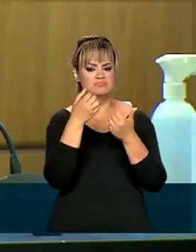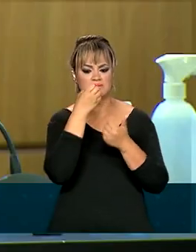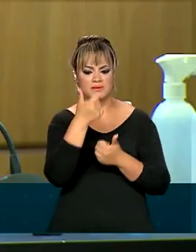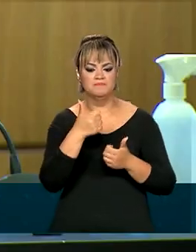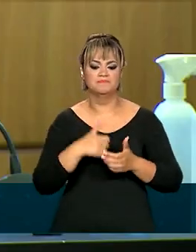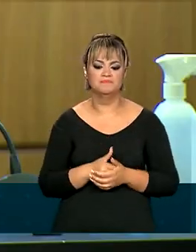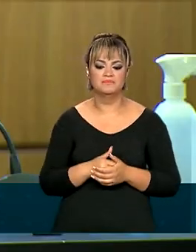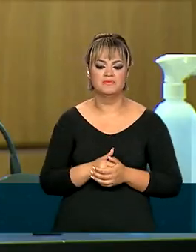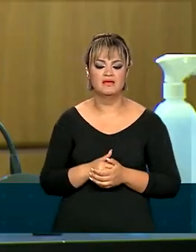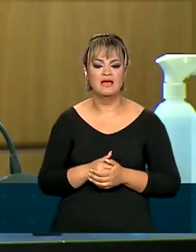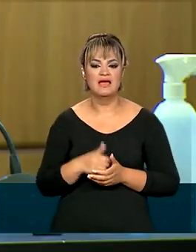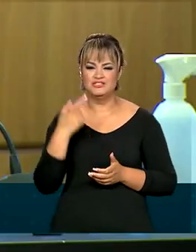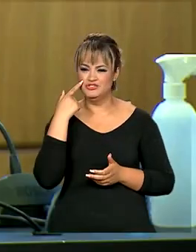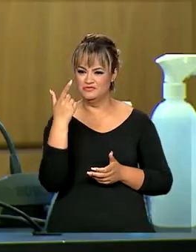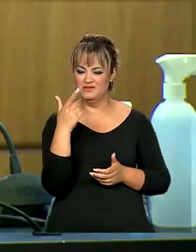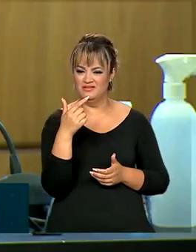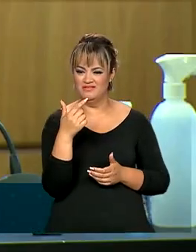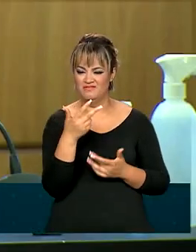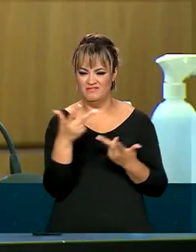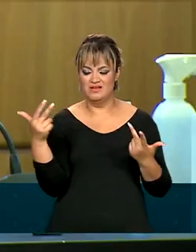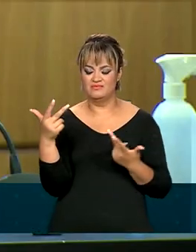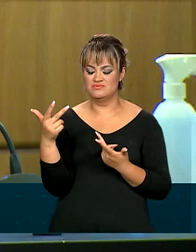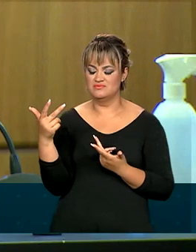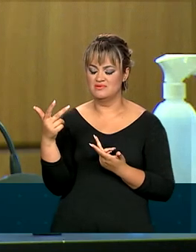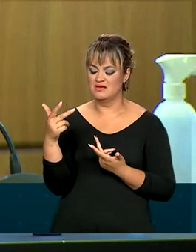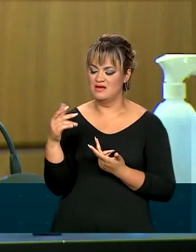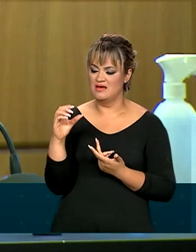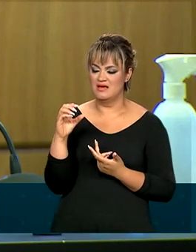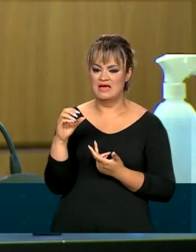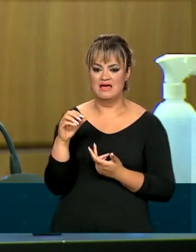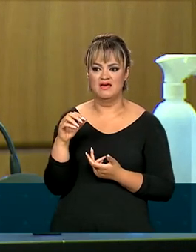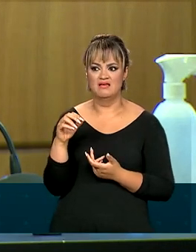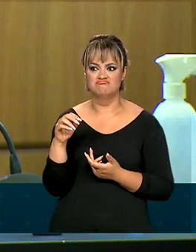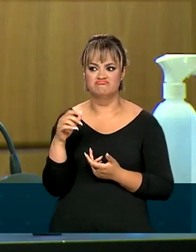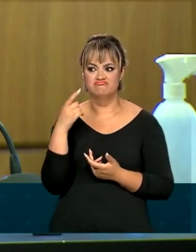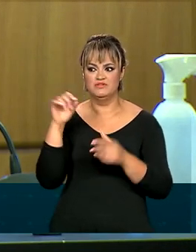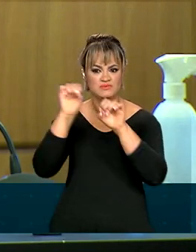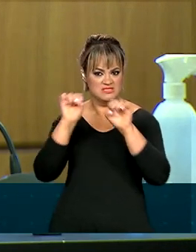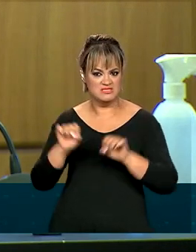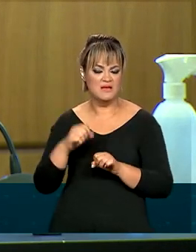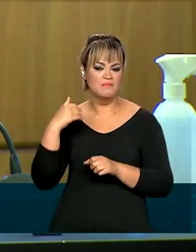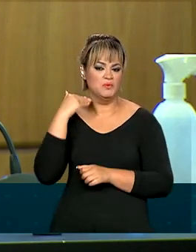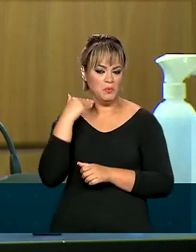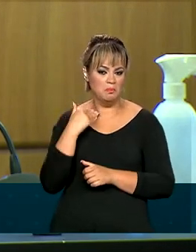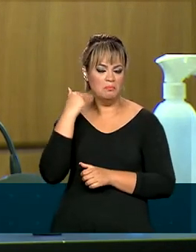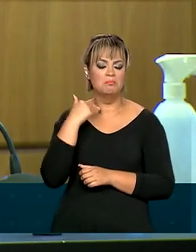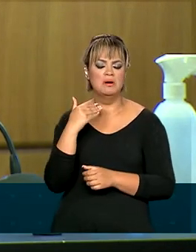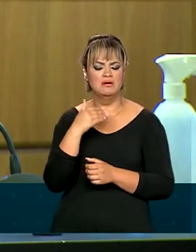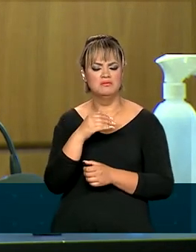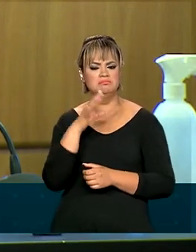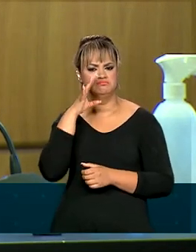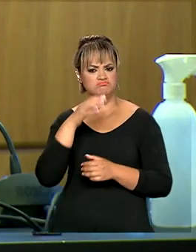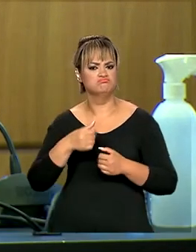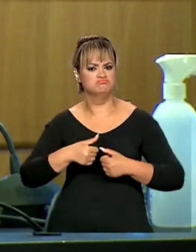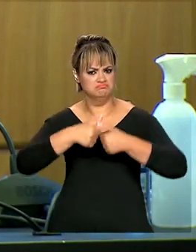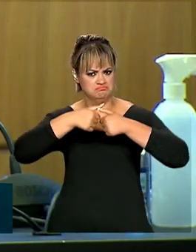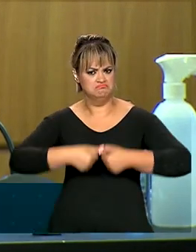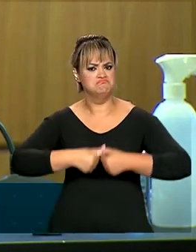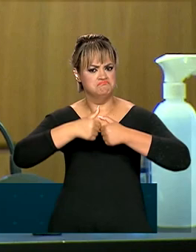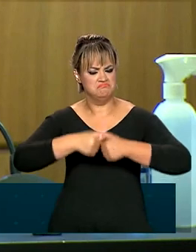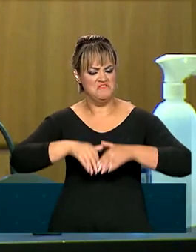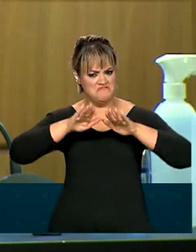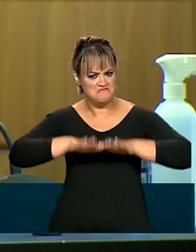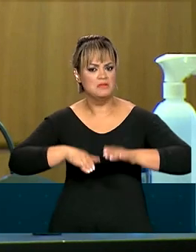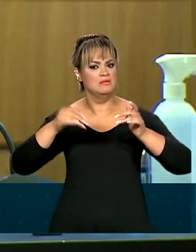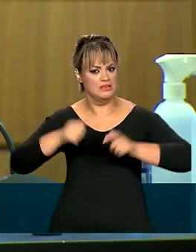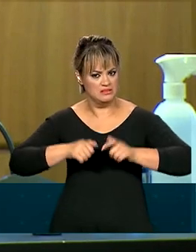Os testes de estresse de capital continuam a demonstrar que o sistema bancário possui adequada resiliência. E o